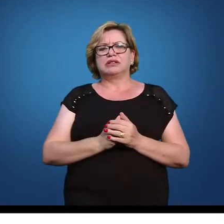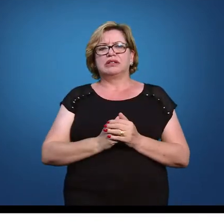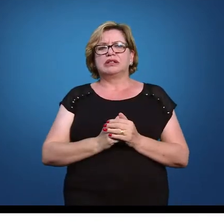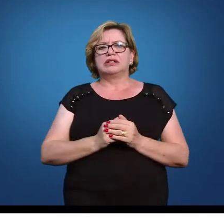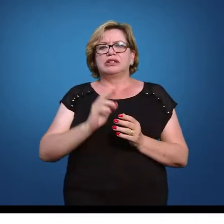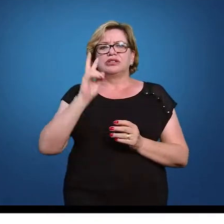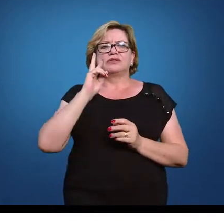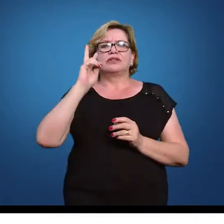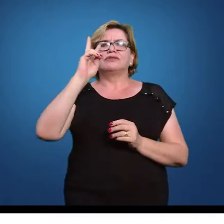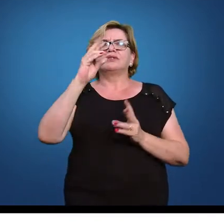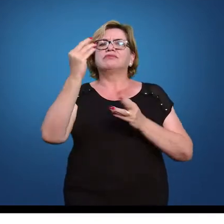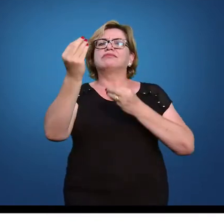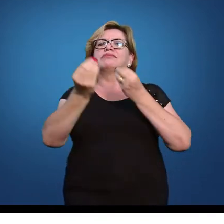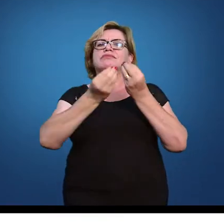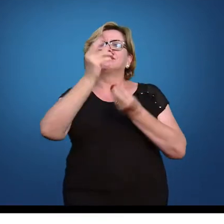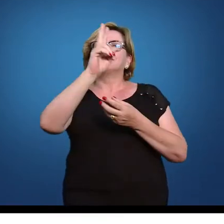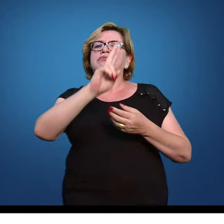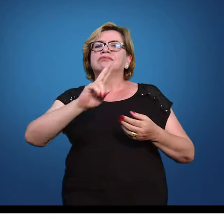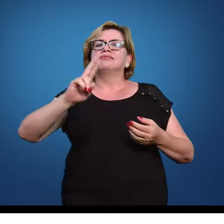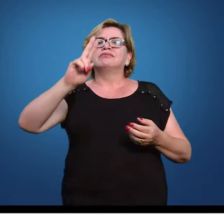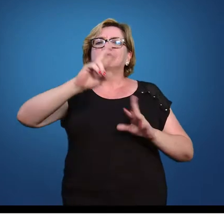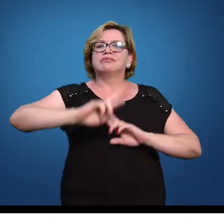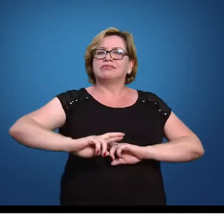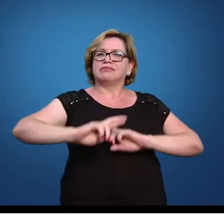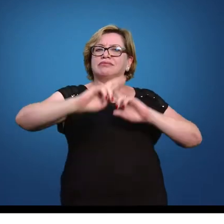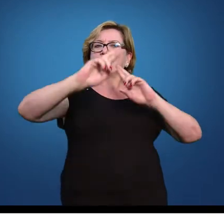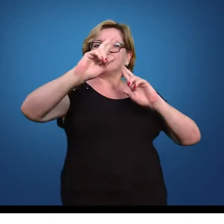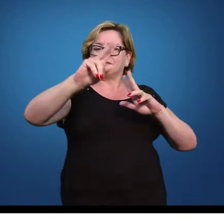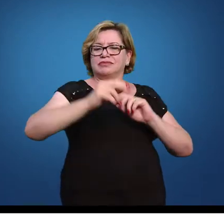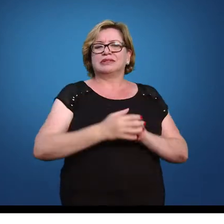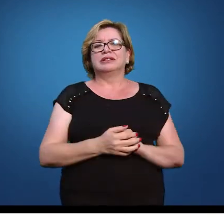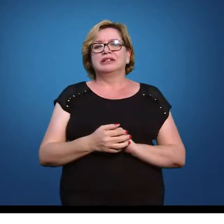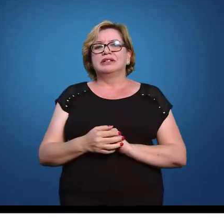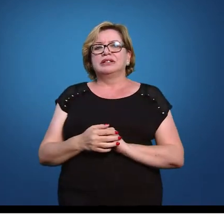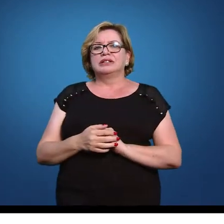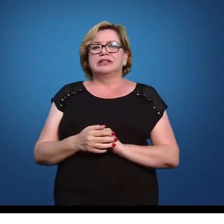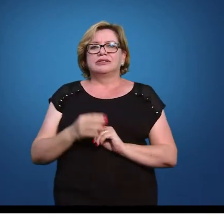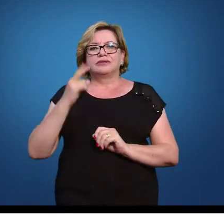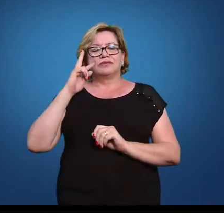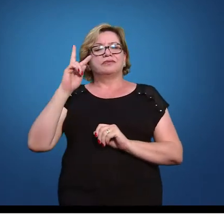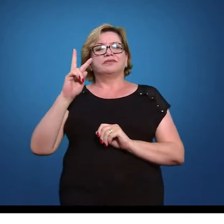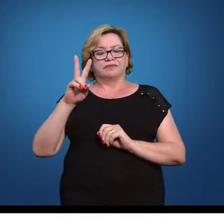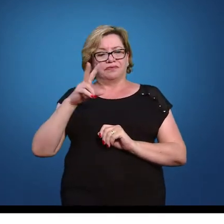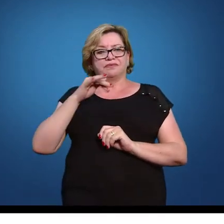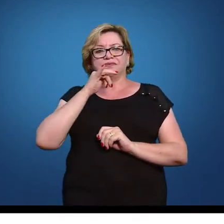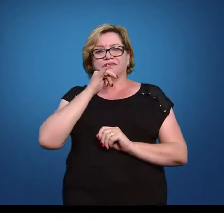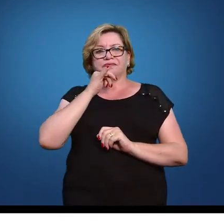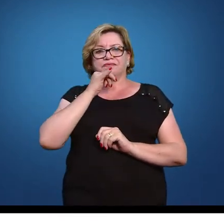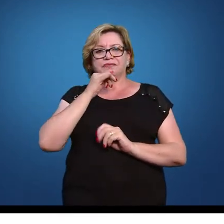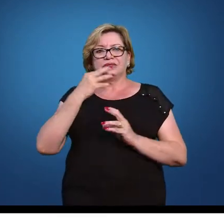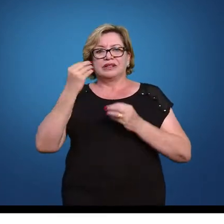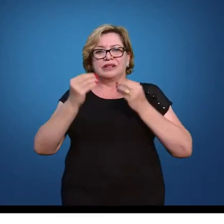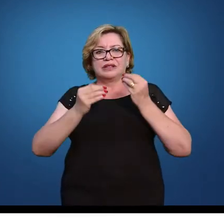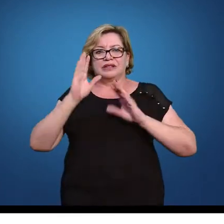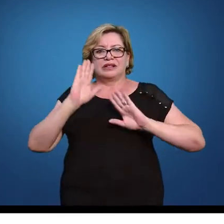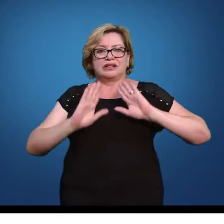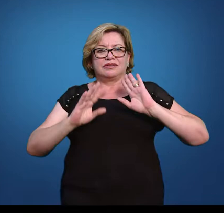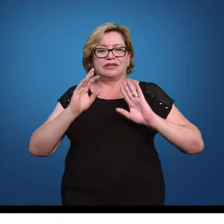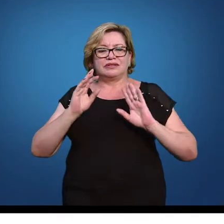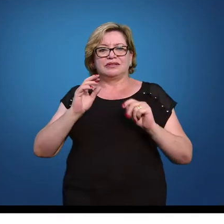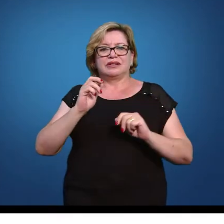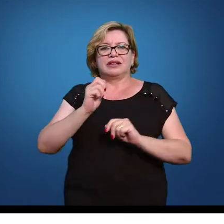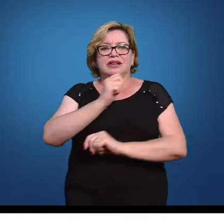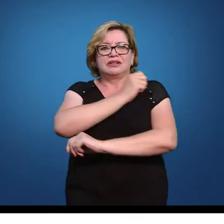1. Então, a gente vai ver como utilizar a tabela em situações diversas. Eu coloquei aqui um exemplo que a gente sabe que o peso dos alunos numa